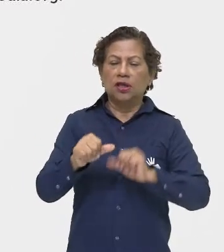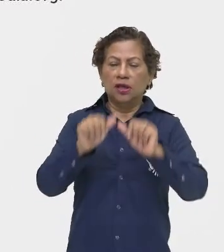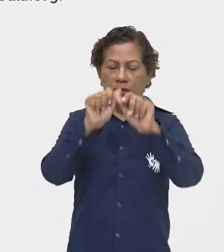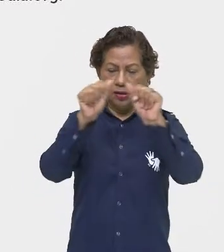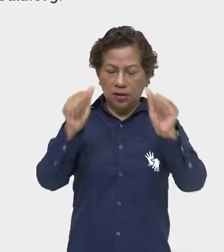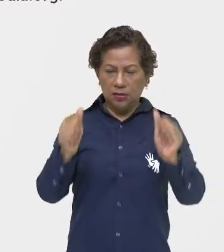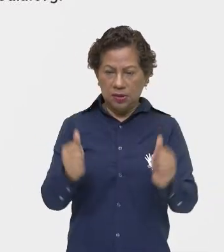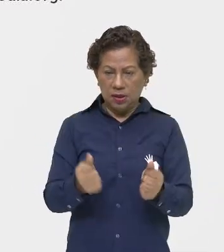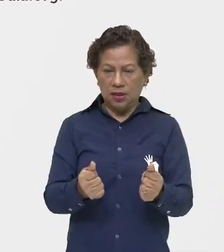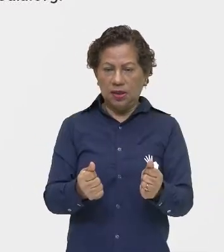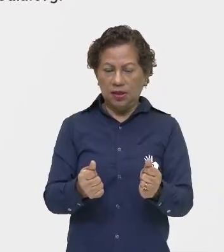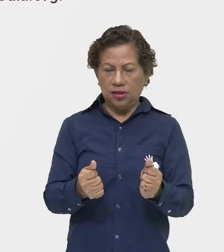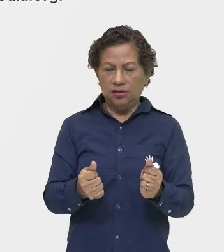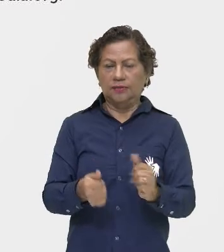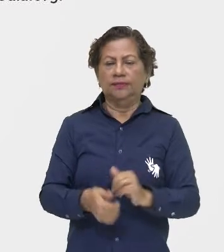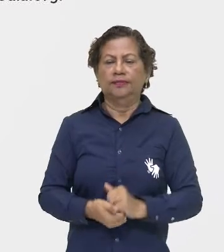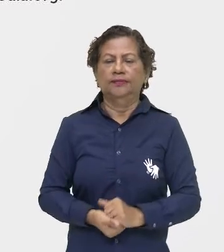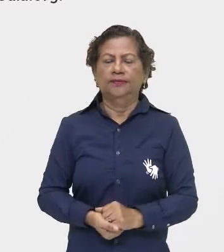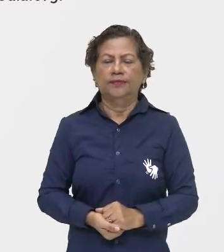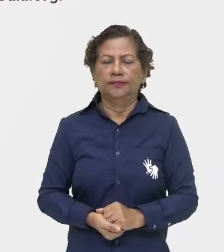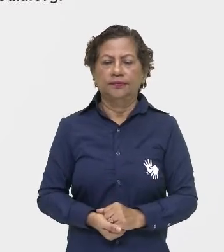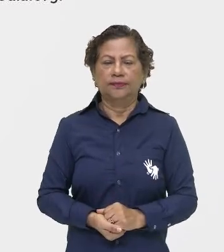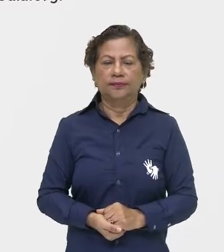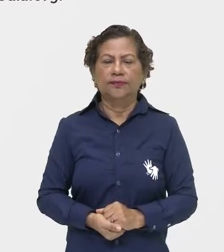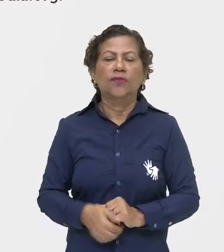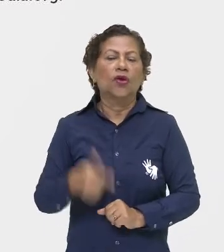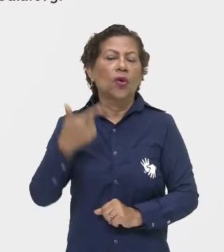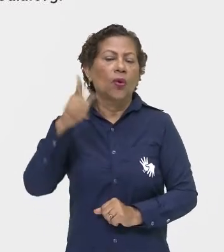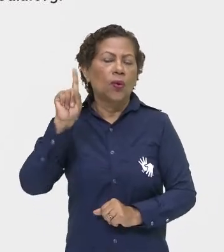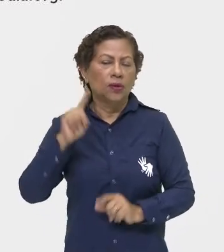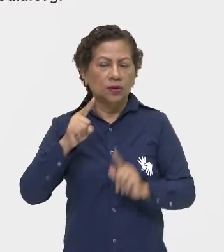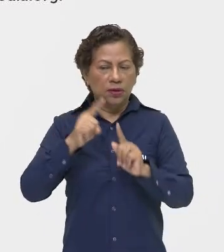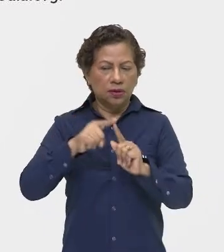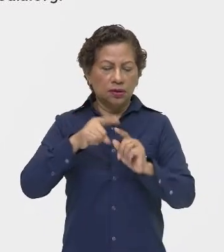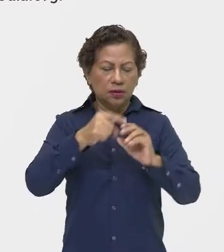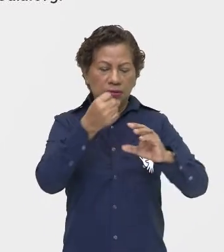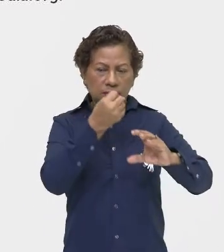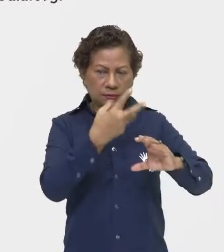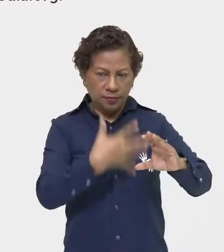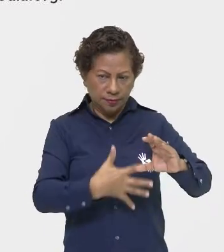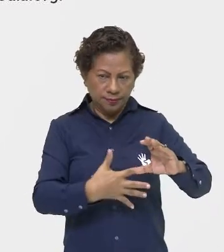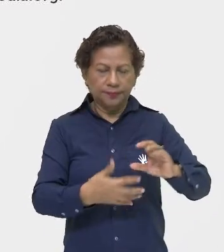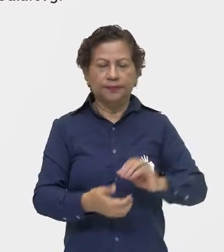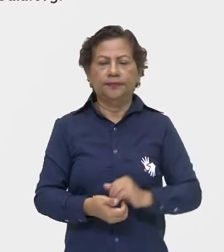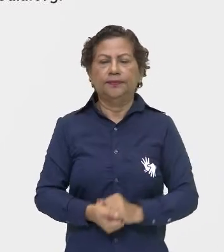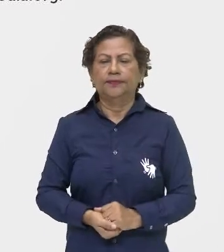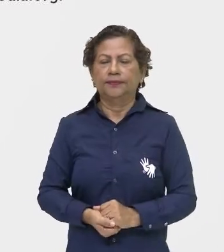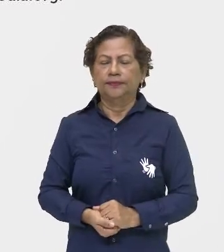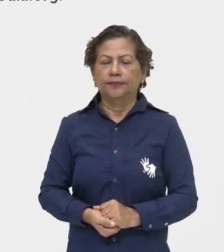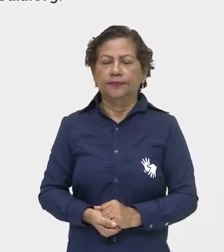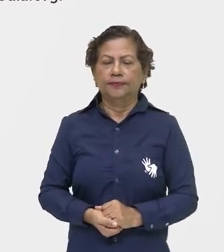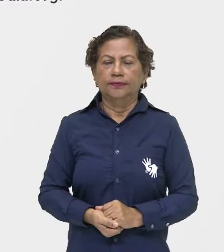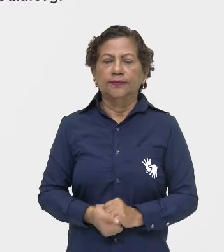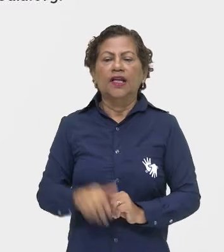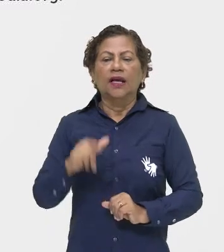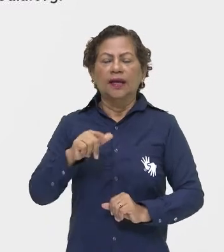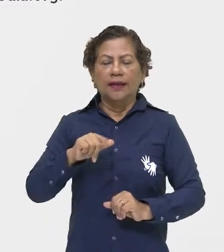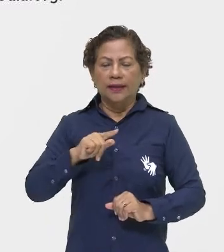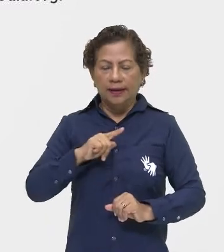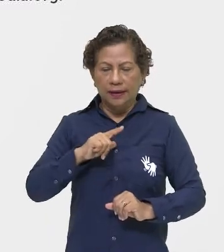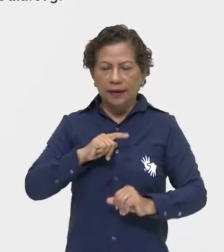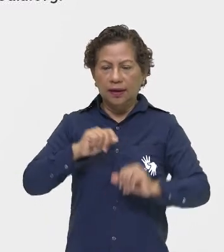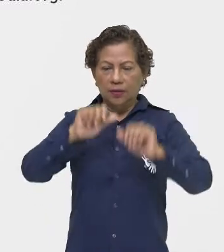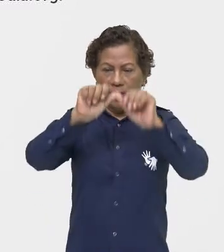artístico. Outra característica. Combate as formas de arte